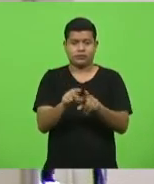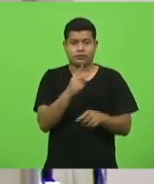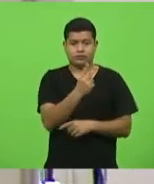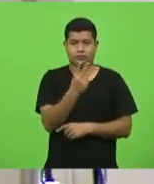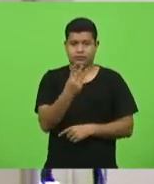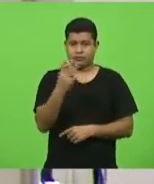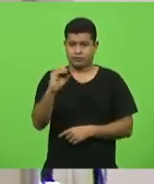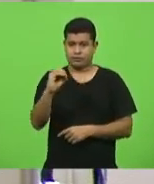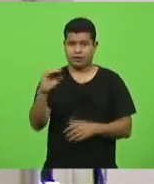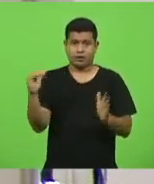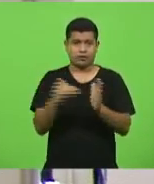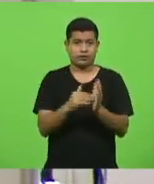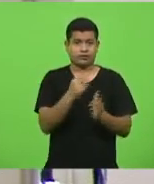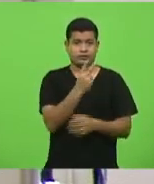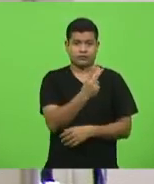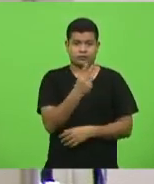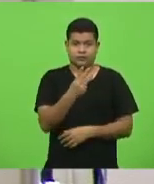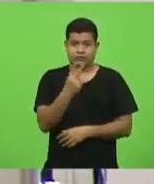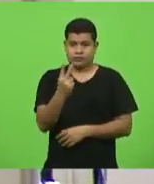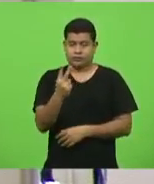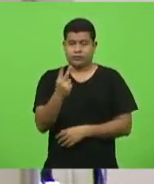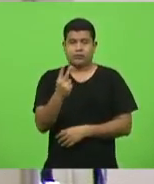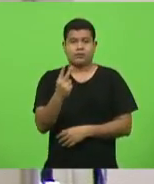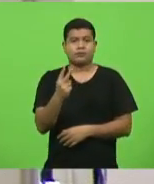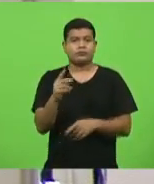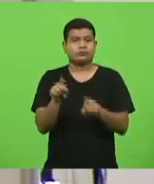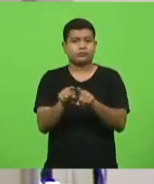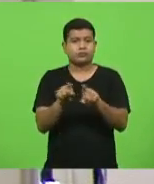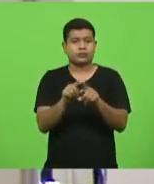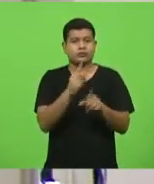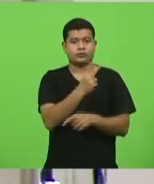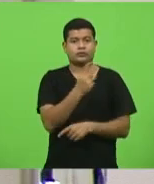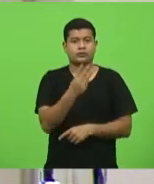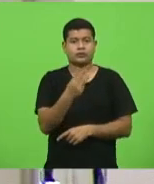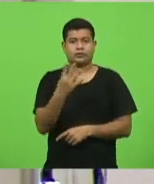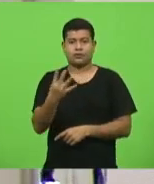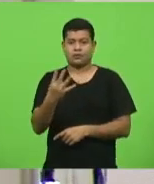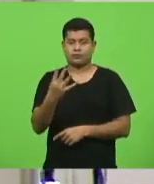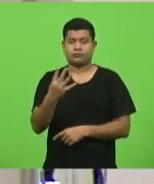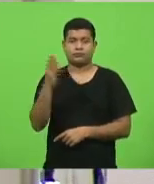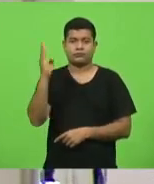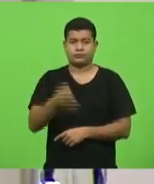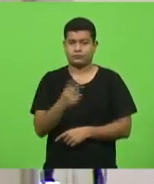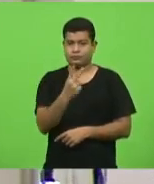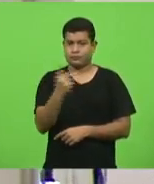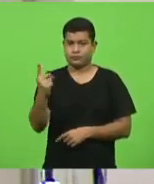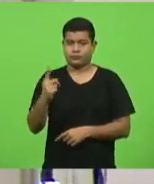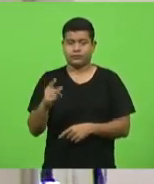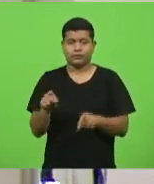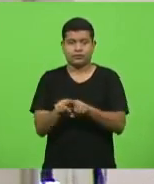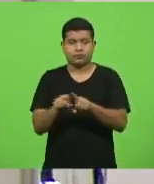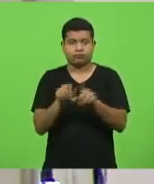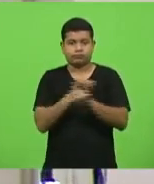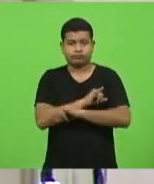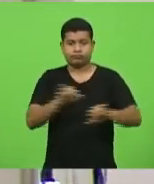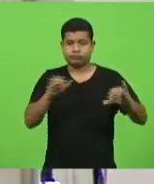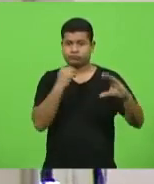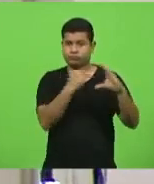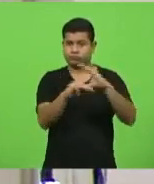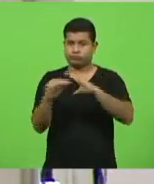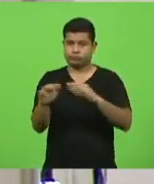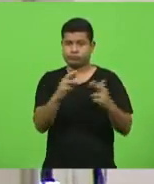232 a 234-2021 e comunicou que encaminhará aos destinatários as